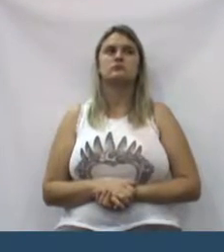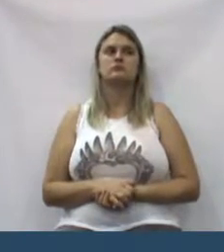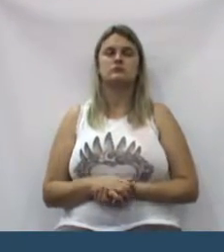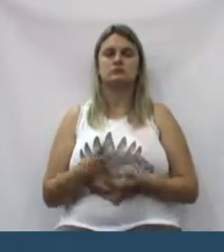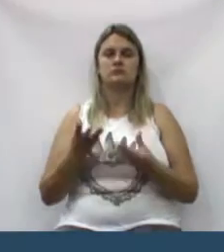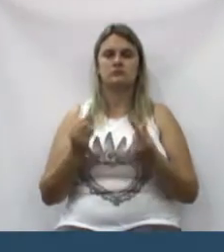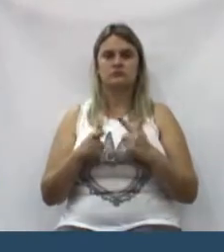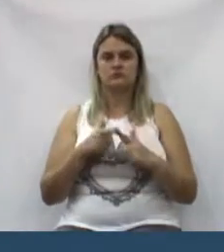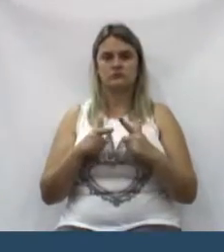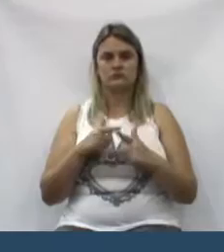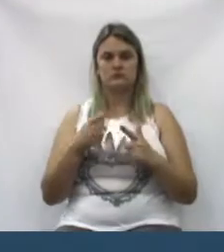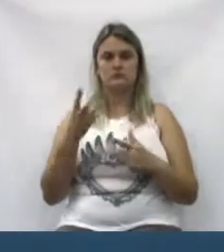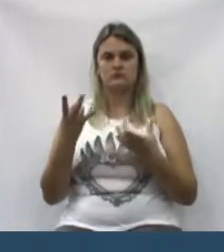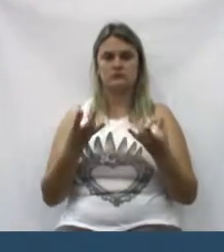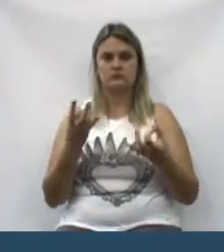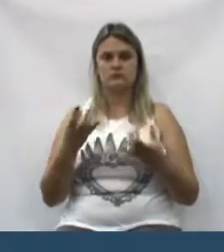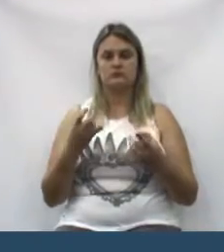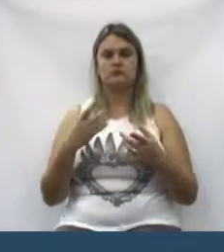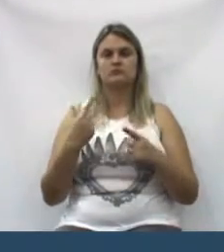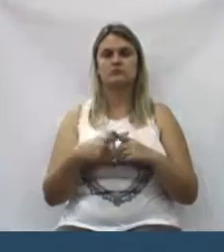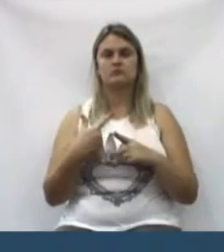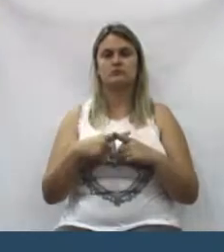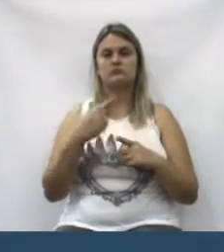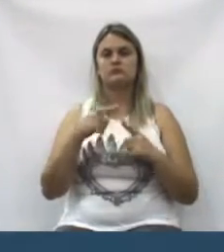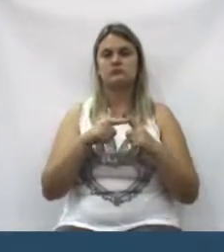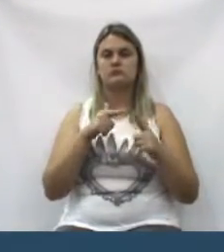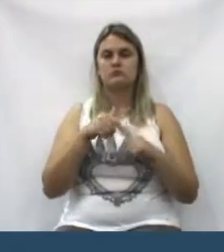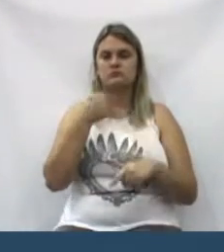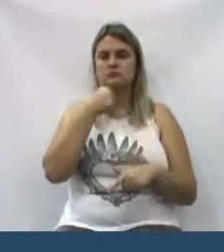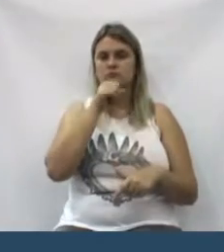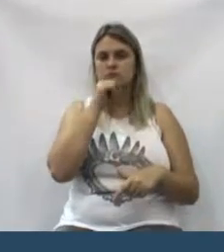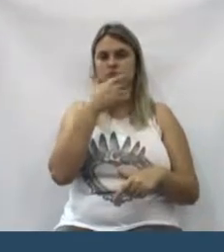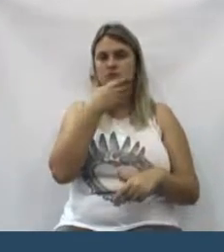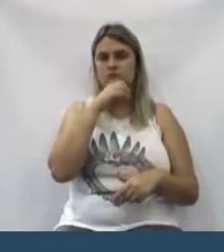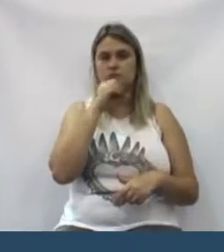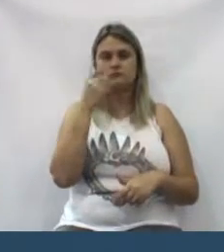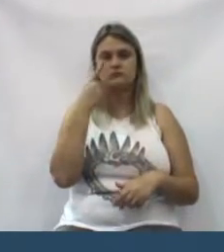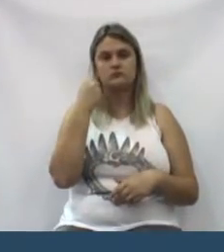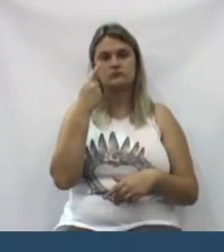muito tráfico de droga, muito pai, muita mãe chorando,